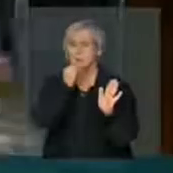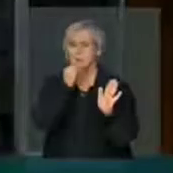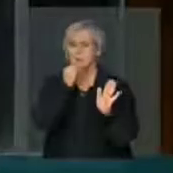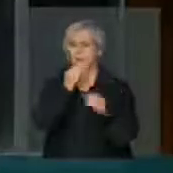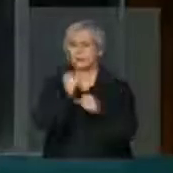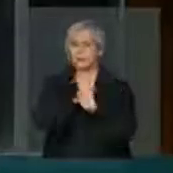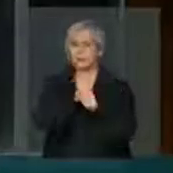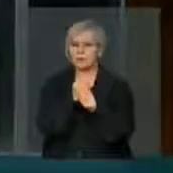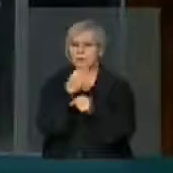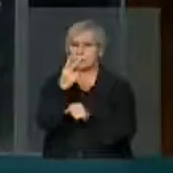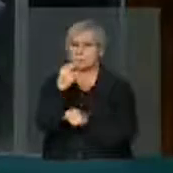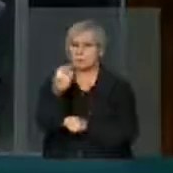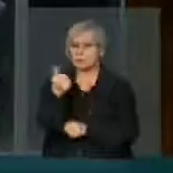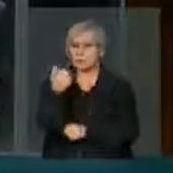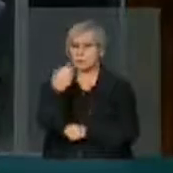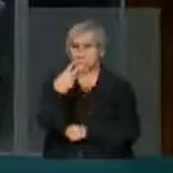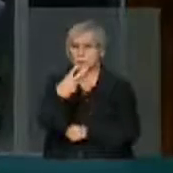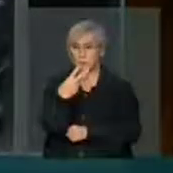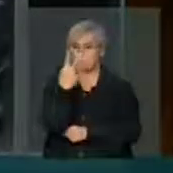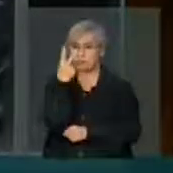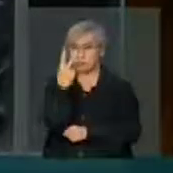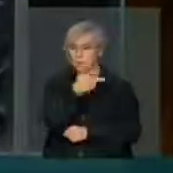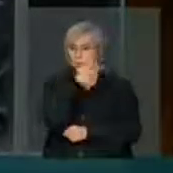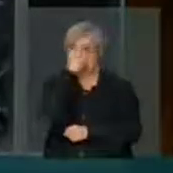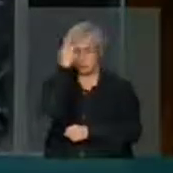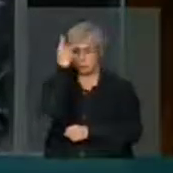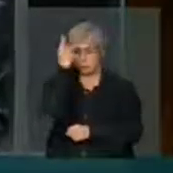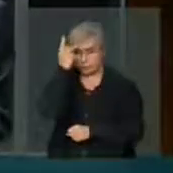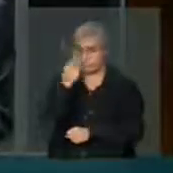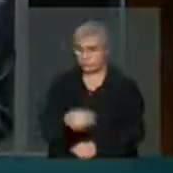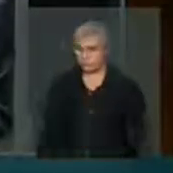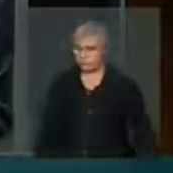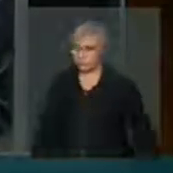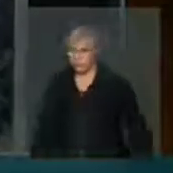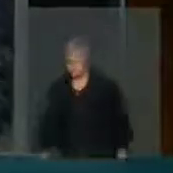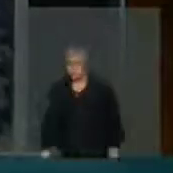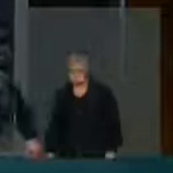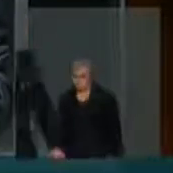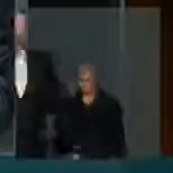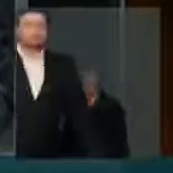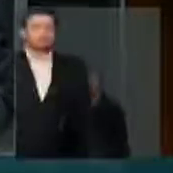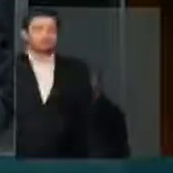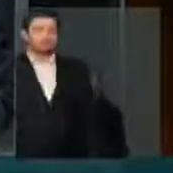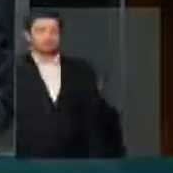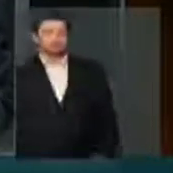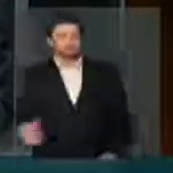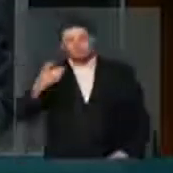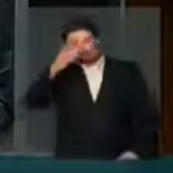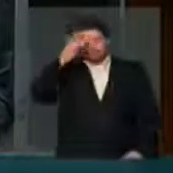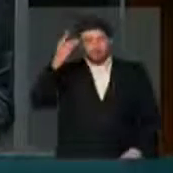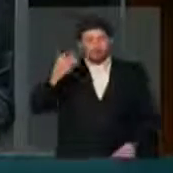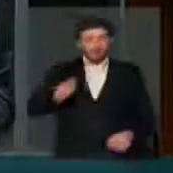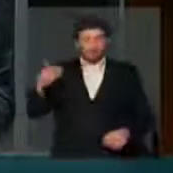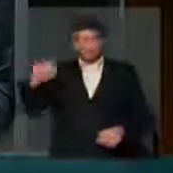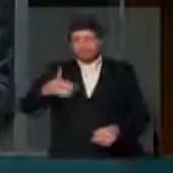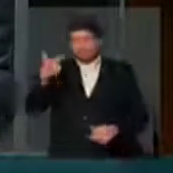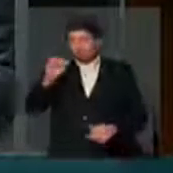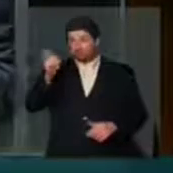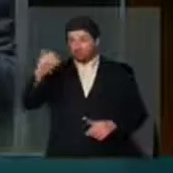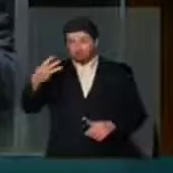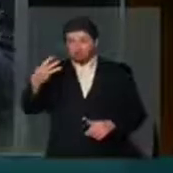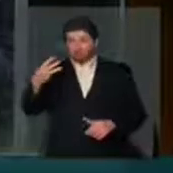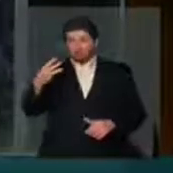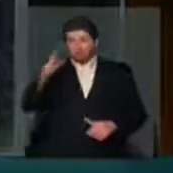2013, onde dois cidadãos, participantes das manifestações de 2013,